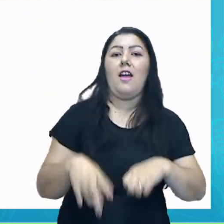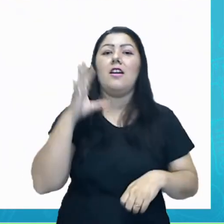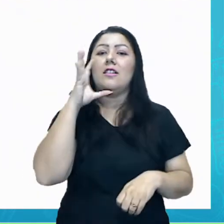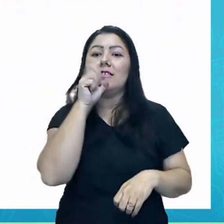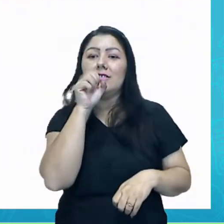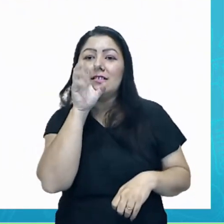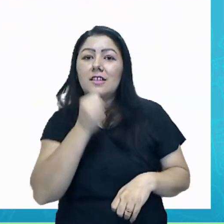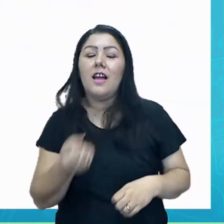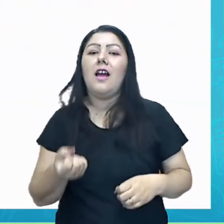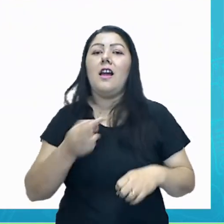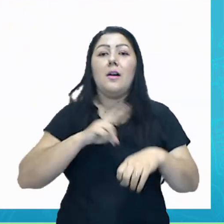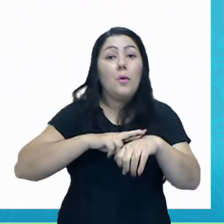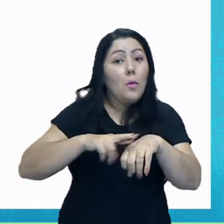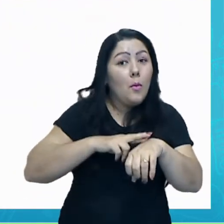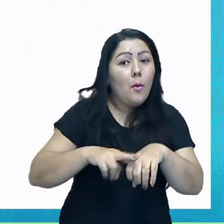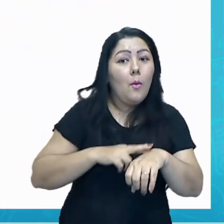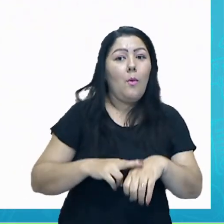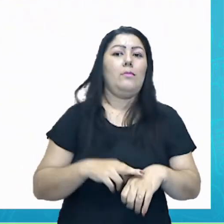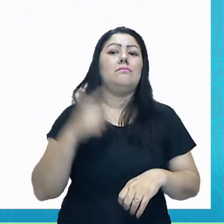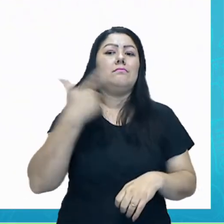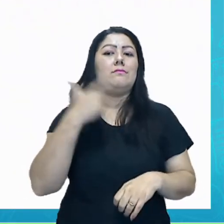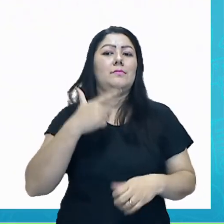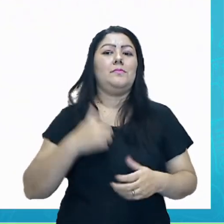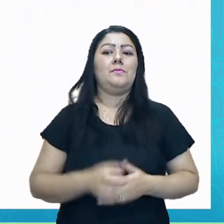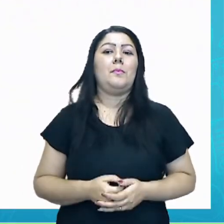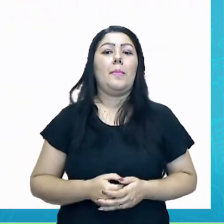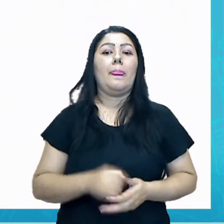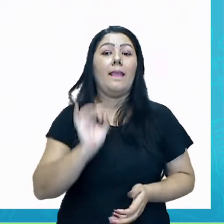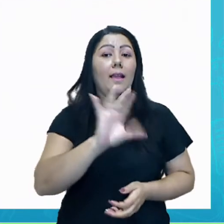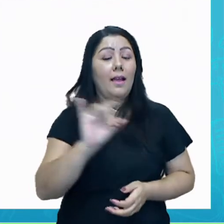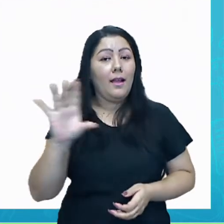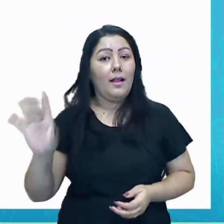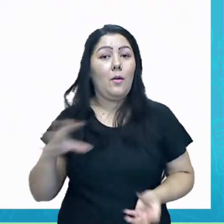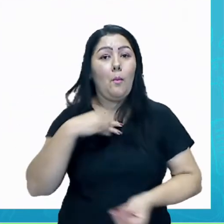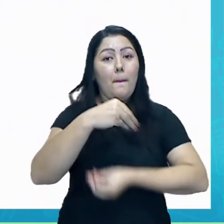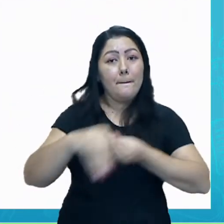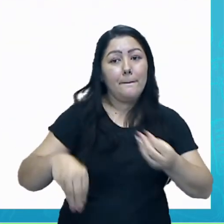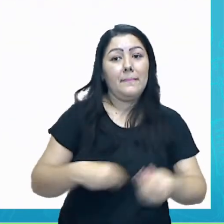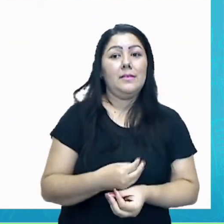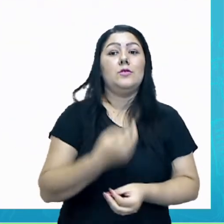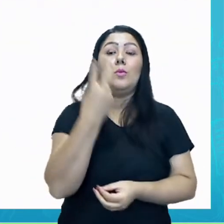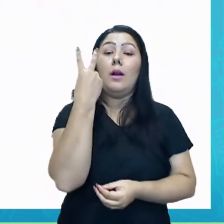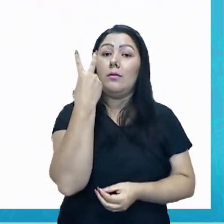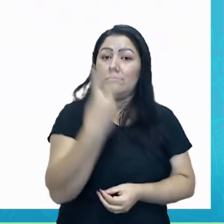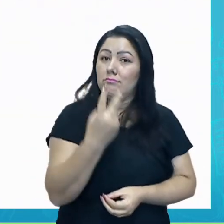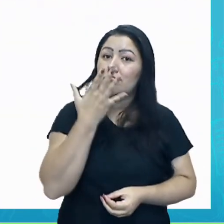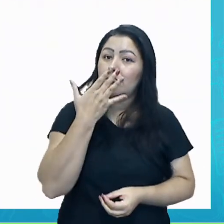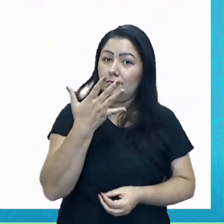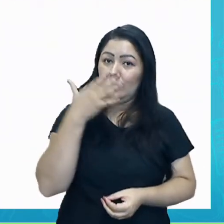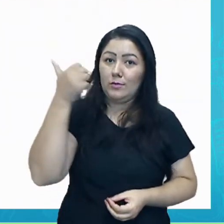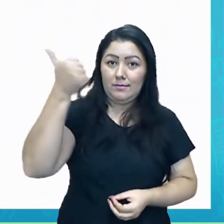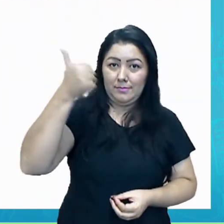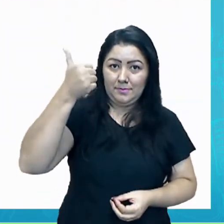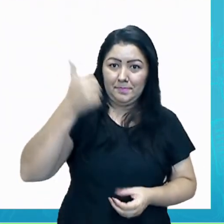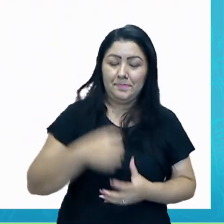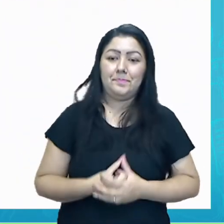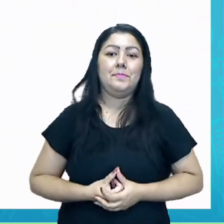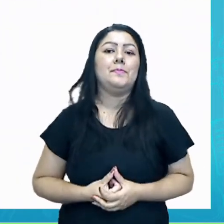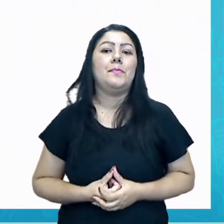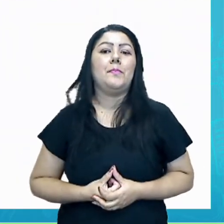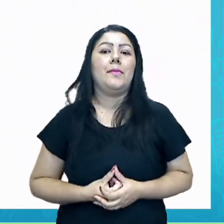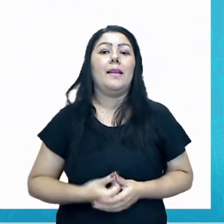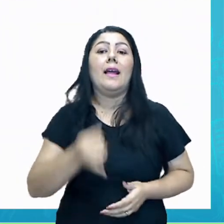formada pela mistura de duas cores primárias. E o que é importante a gente destacar? Olha só,